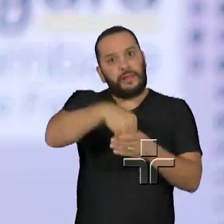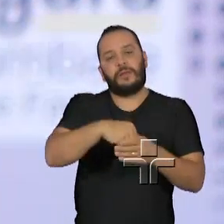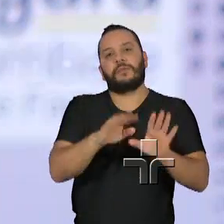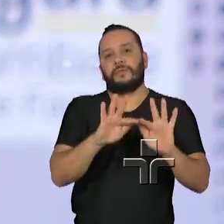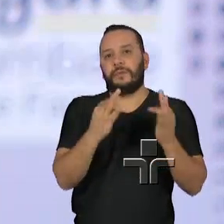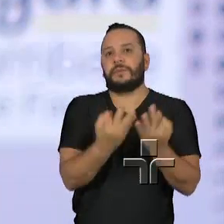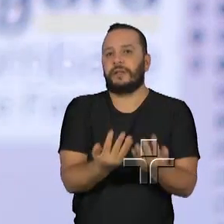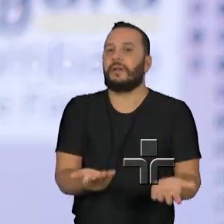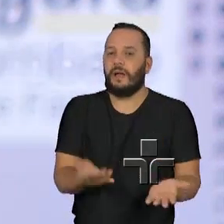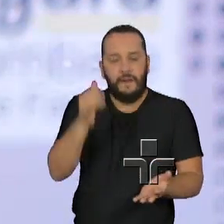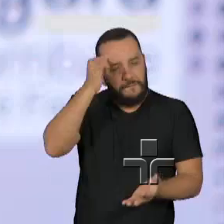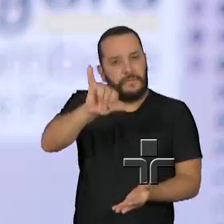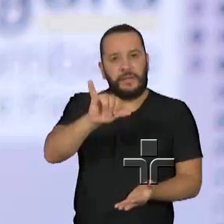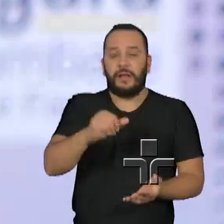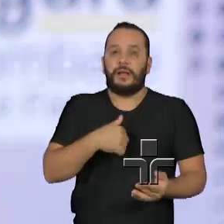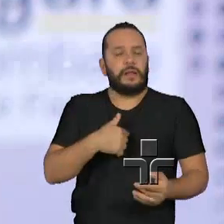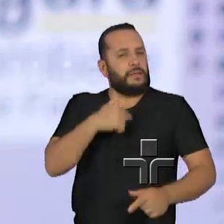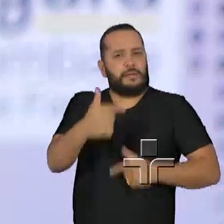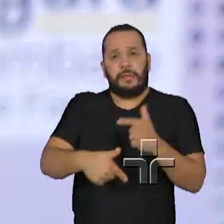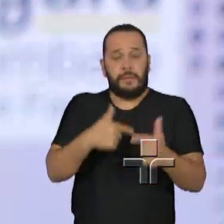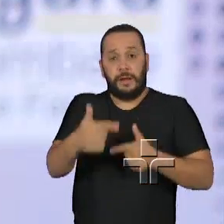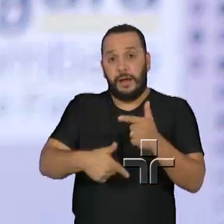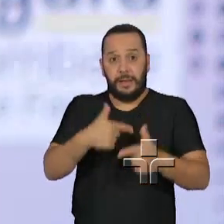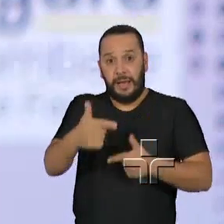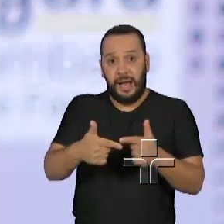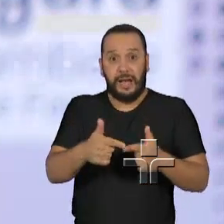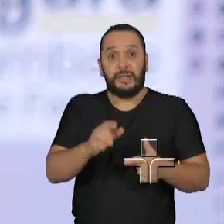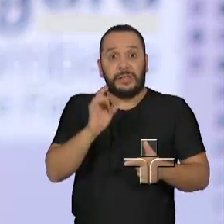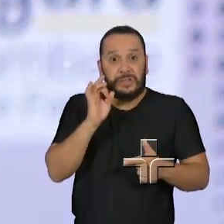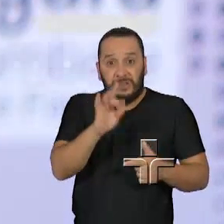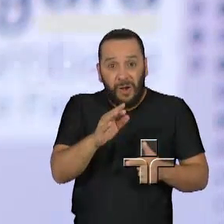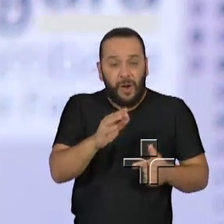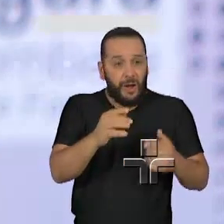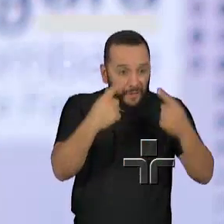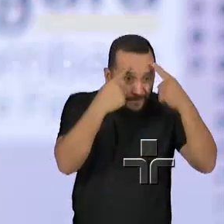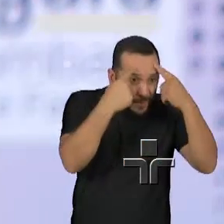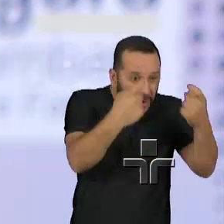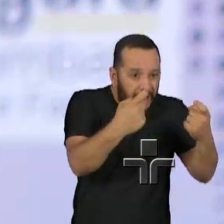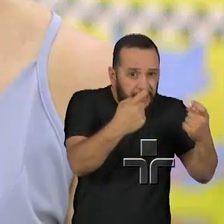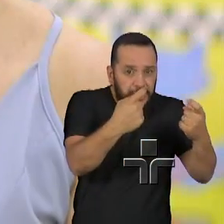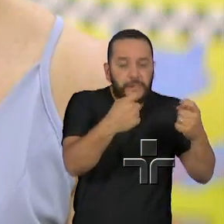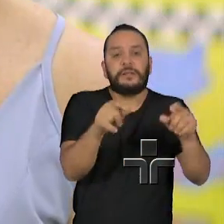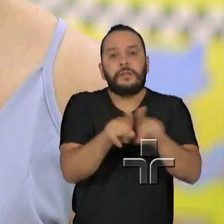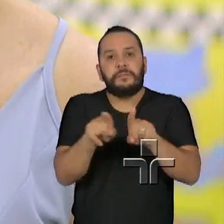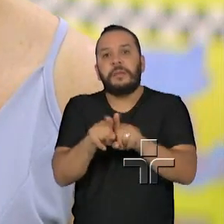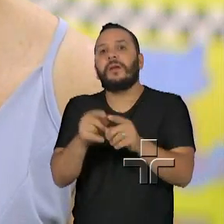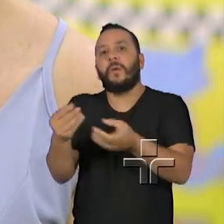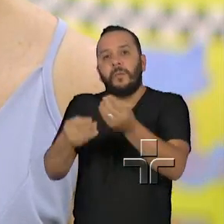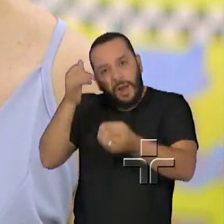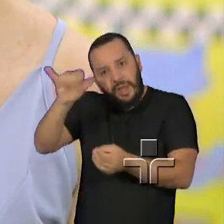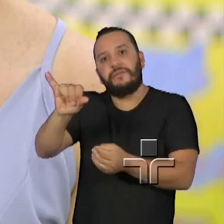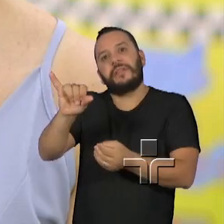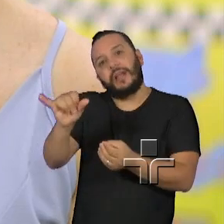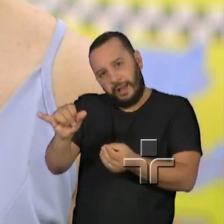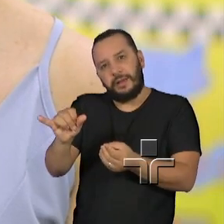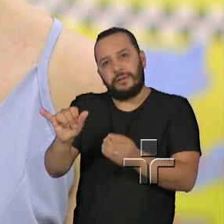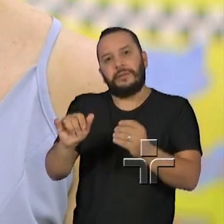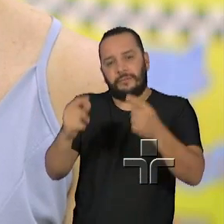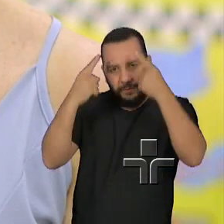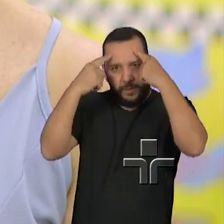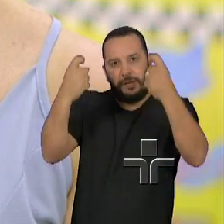existe trabalhar direta à causa, assim, a gente não pensar numa questão preventiva. A saúde ficou